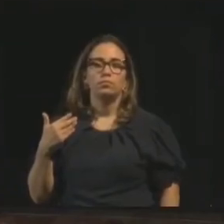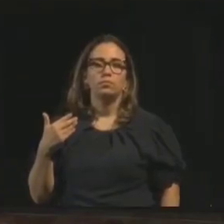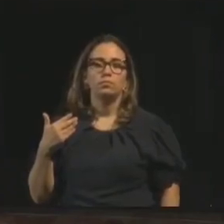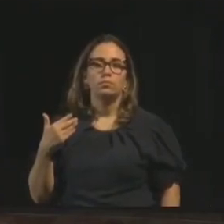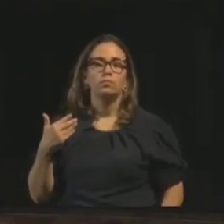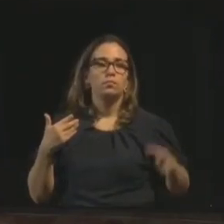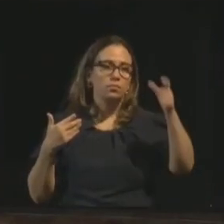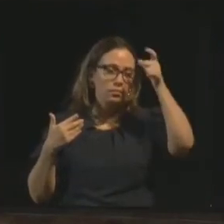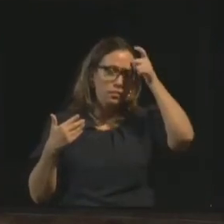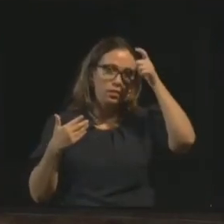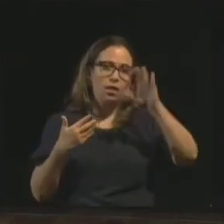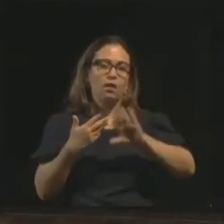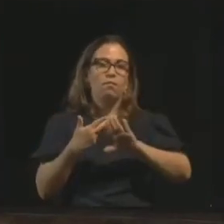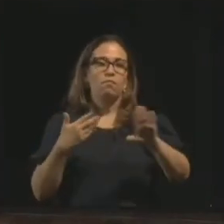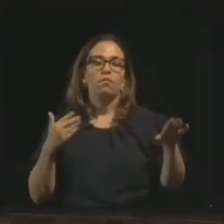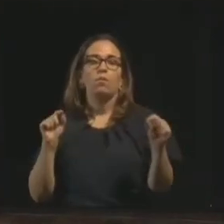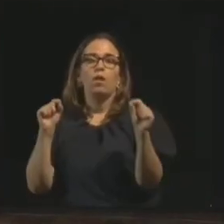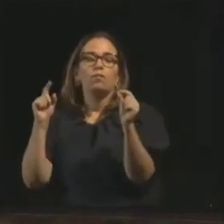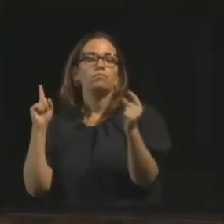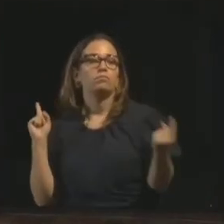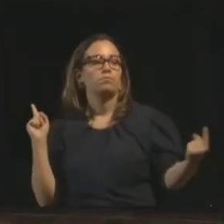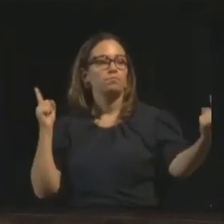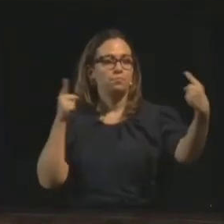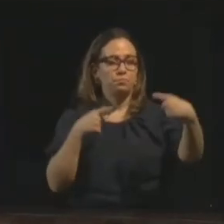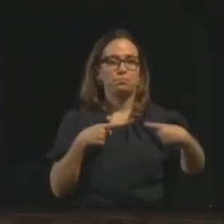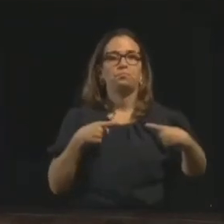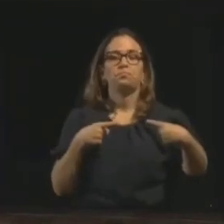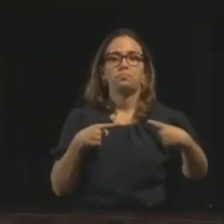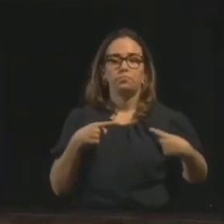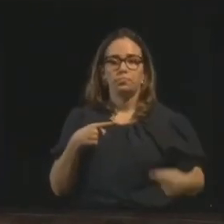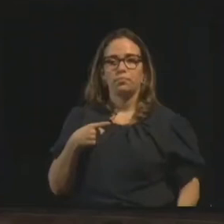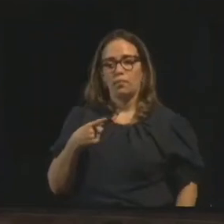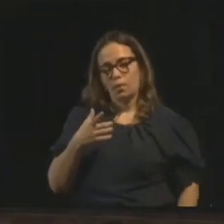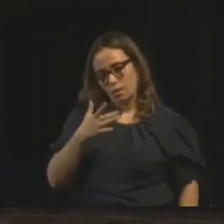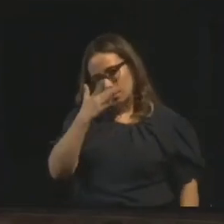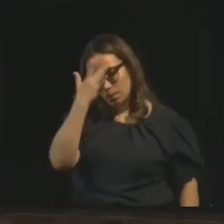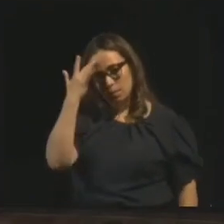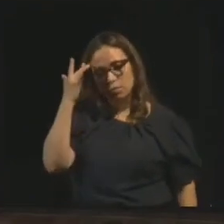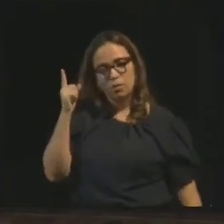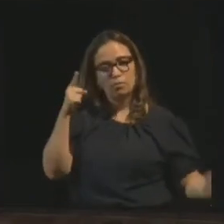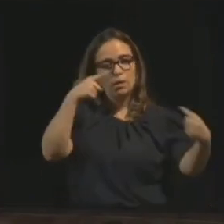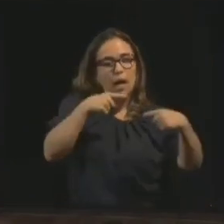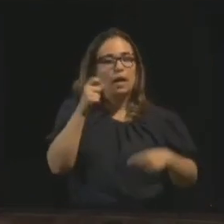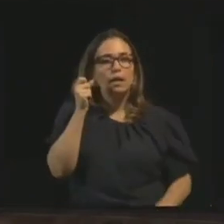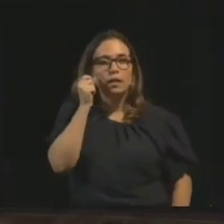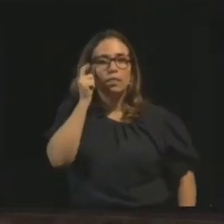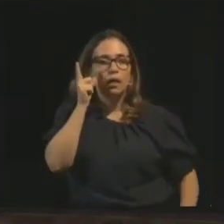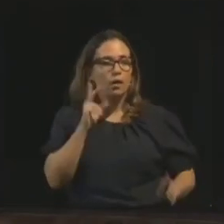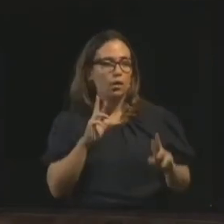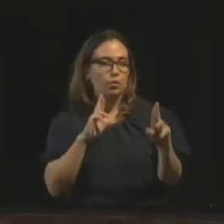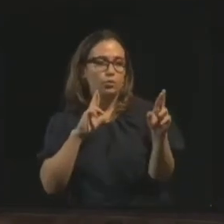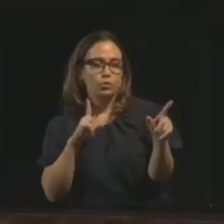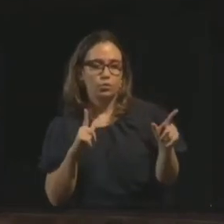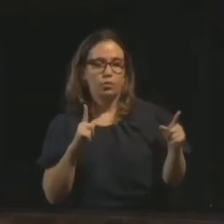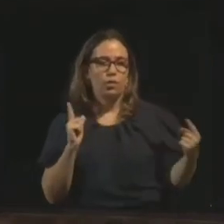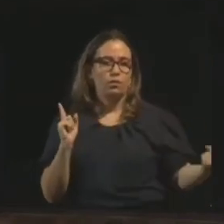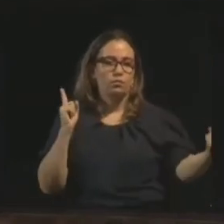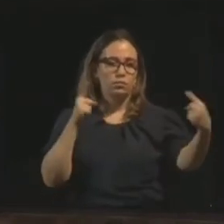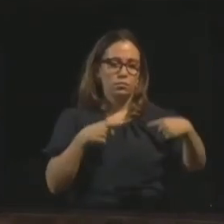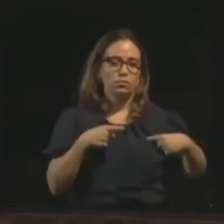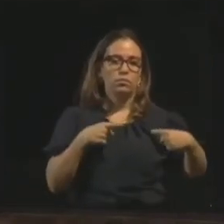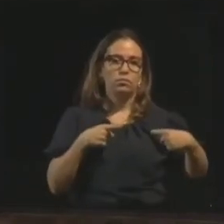ele significa opositor, adversário, advogado, de acusação, alguém que se contrapõe a uma ideia, não significa uma entidade